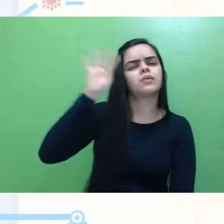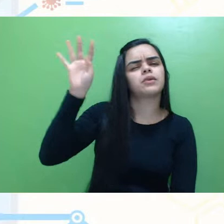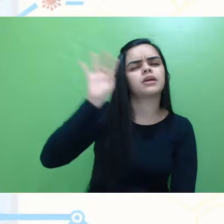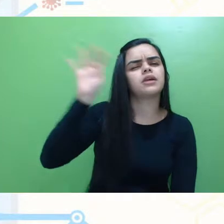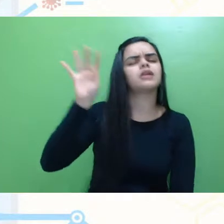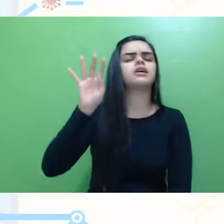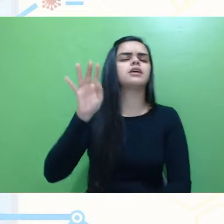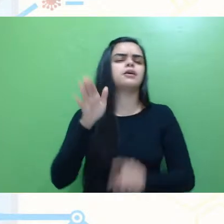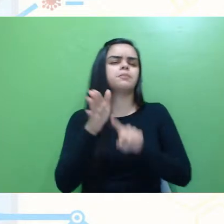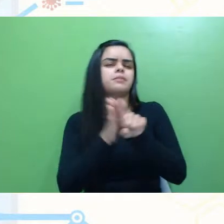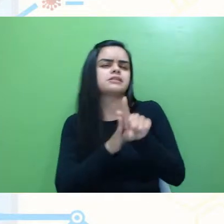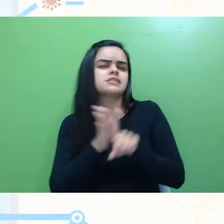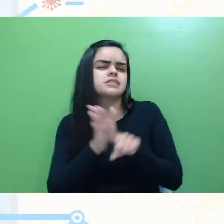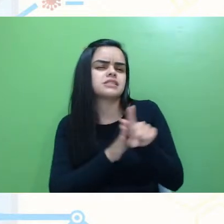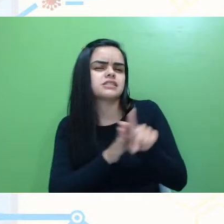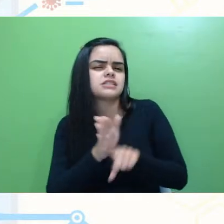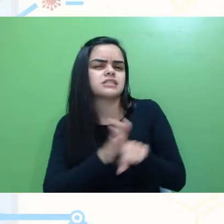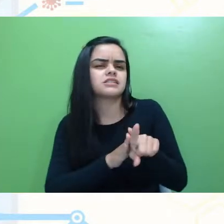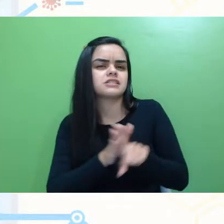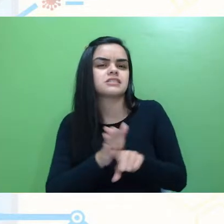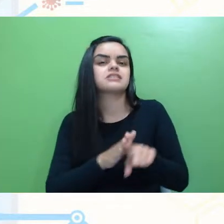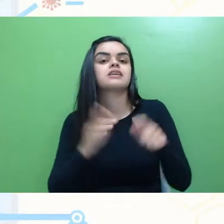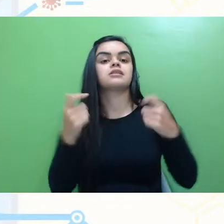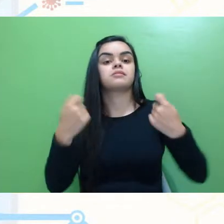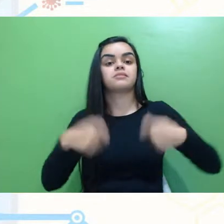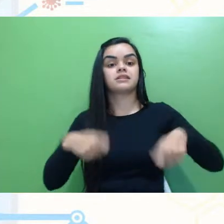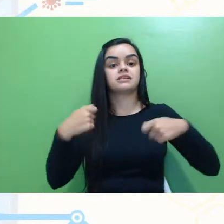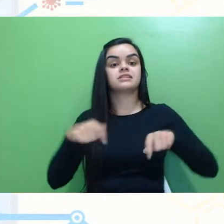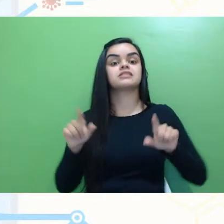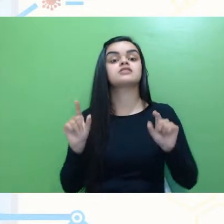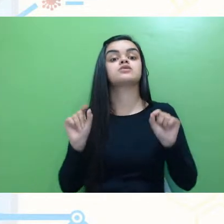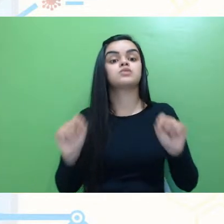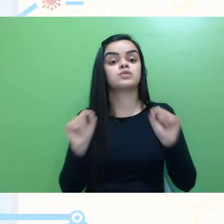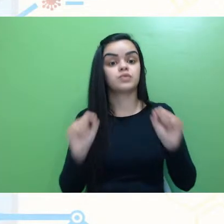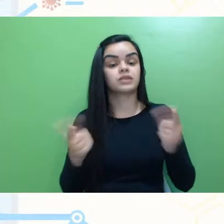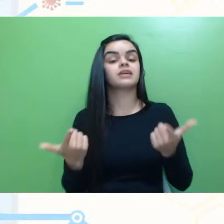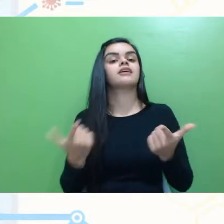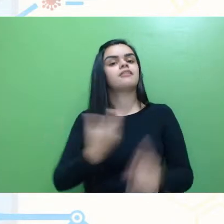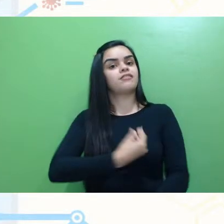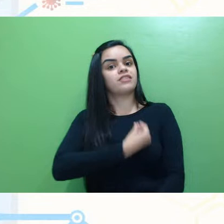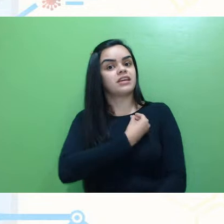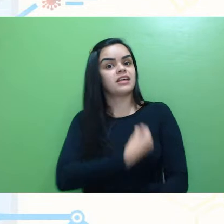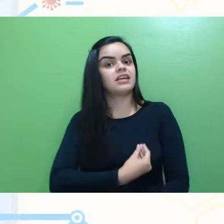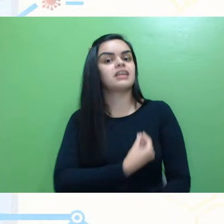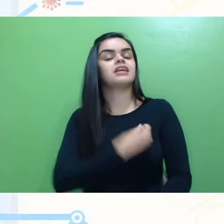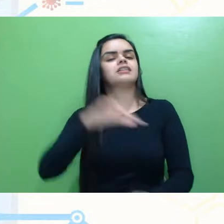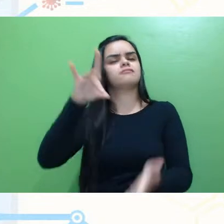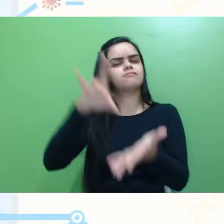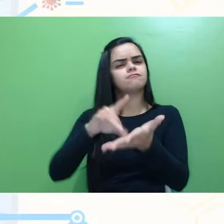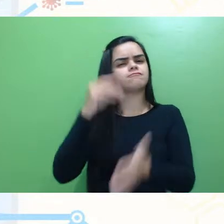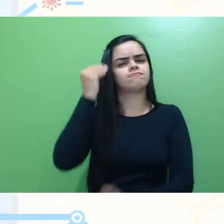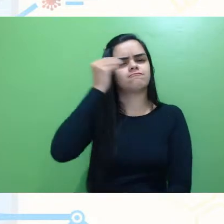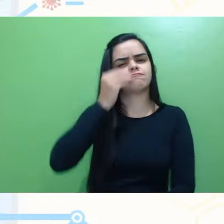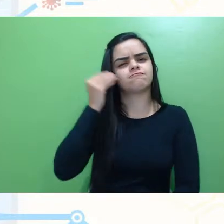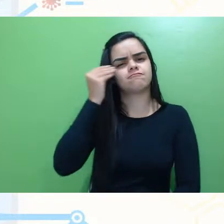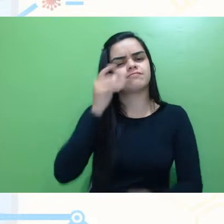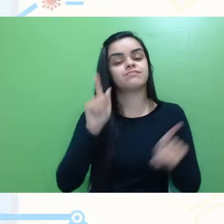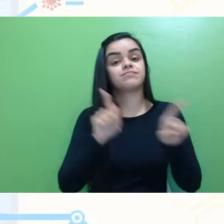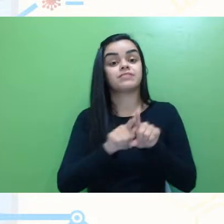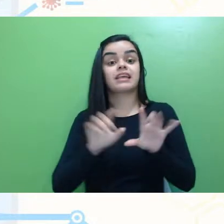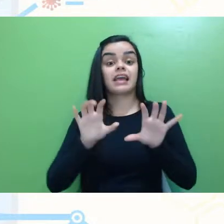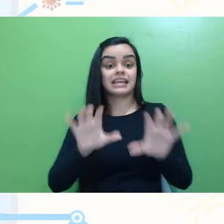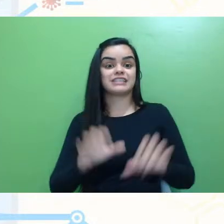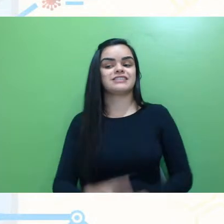faz pesquisa sem troca, sem interlocução, sem vida, sem realidade. É isso,